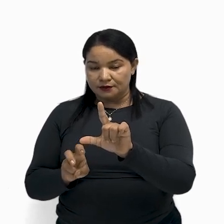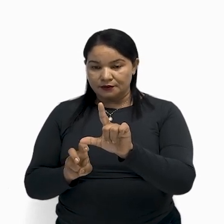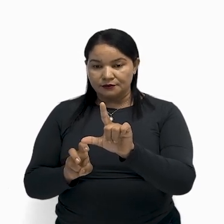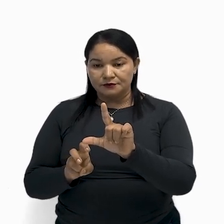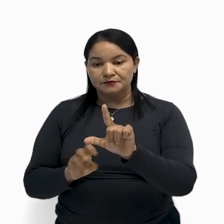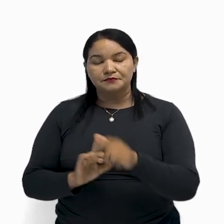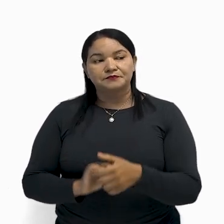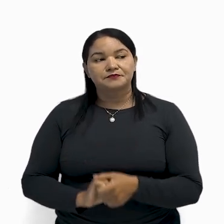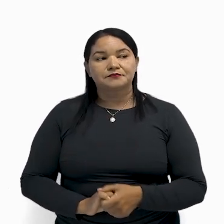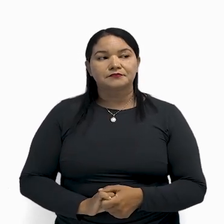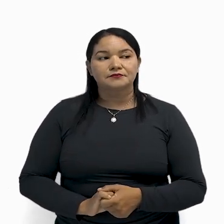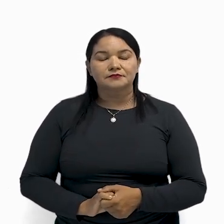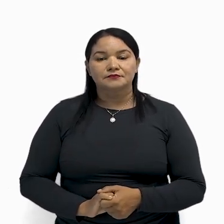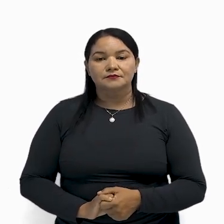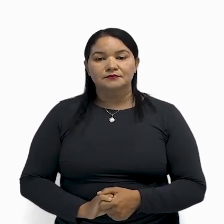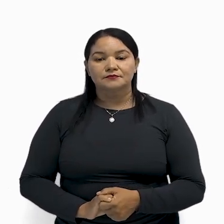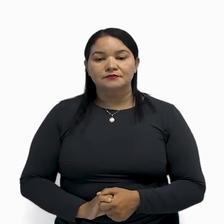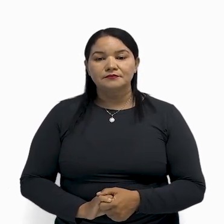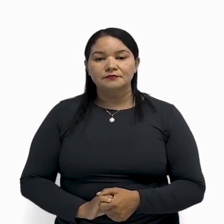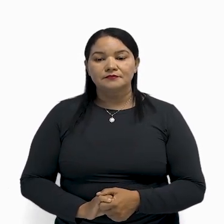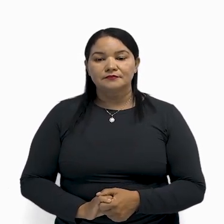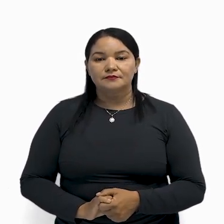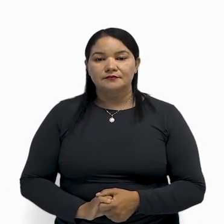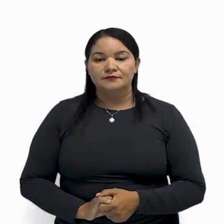vai daqui até aqui.